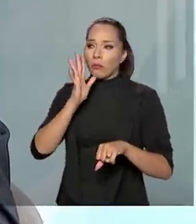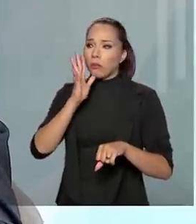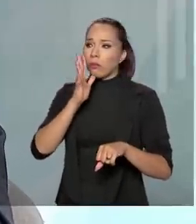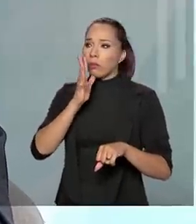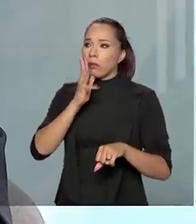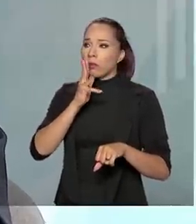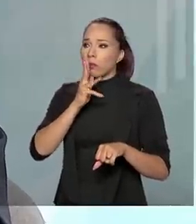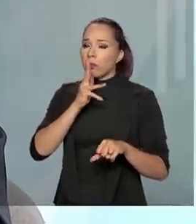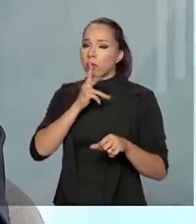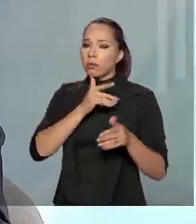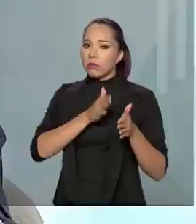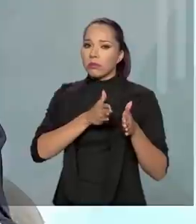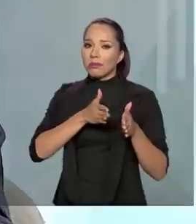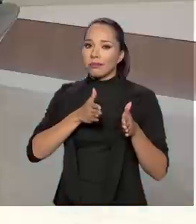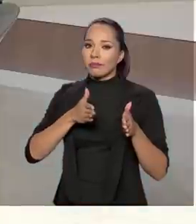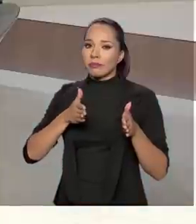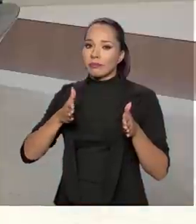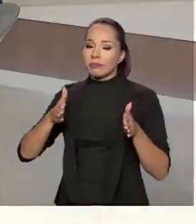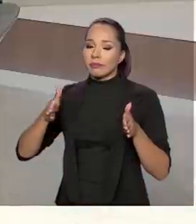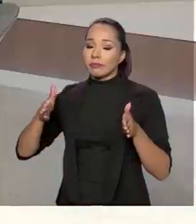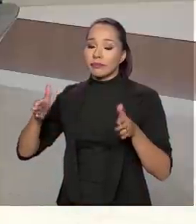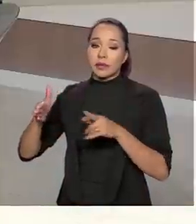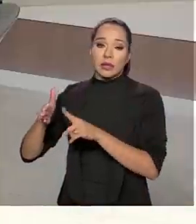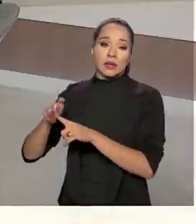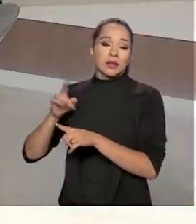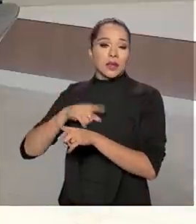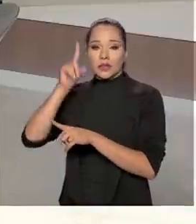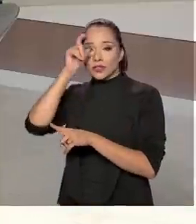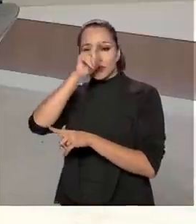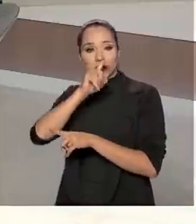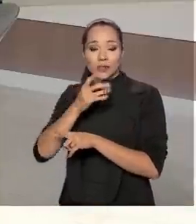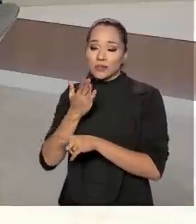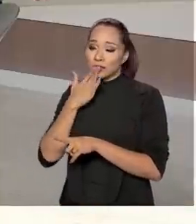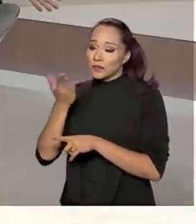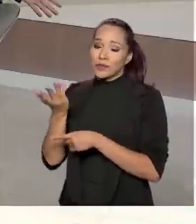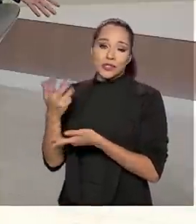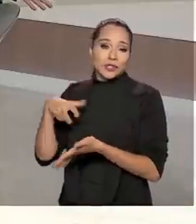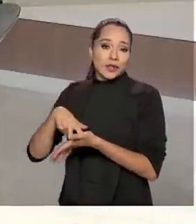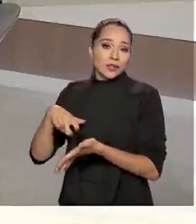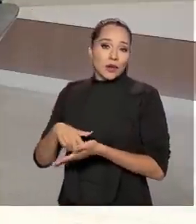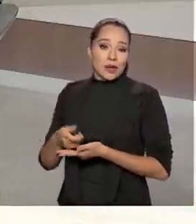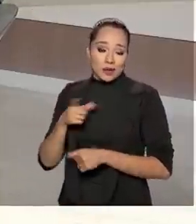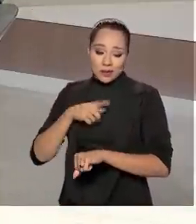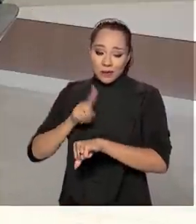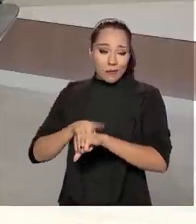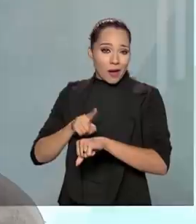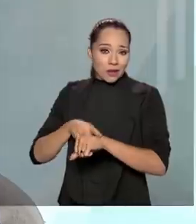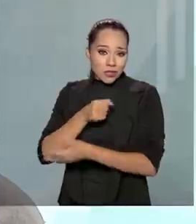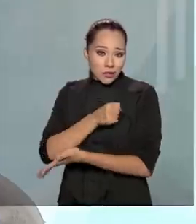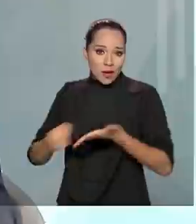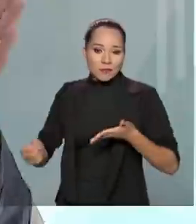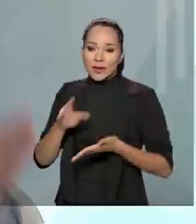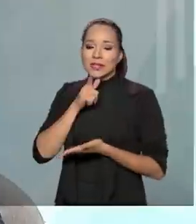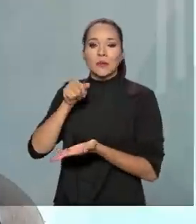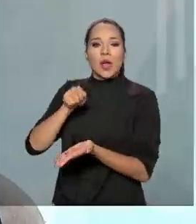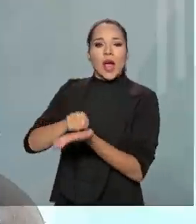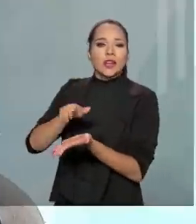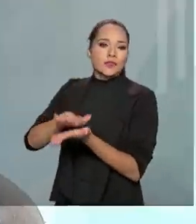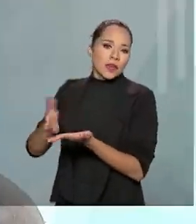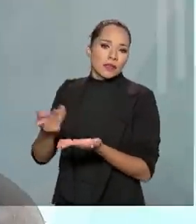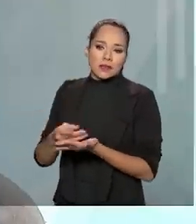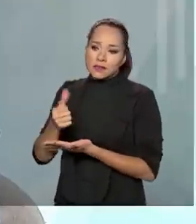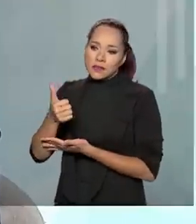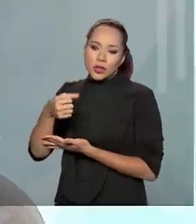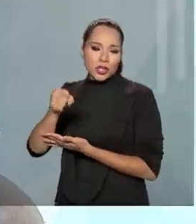grandes que inviabilizavam diversos tipos de sanção, porque temos os prazos prescricionais, por exemplo, a advertência são 180